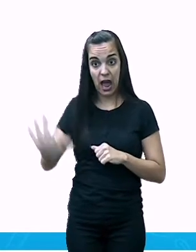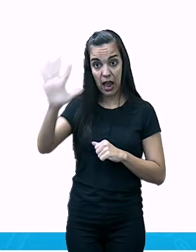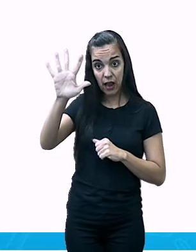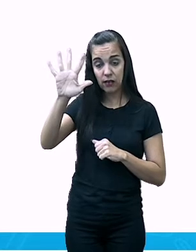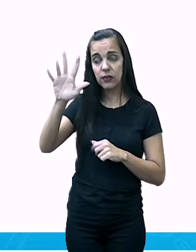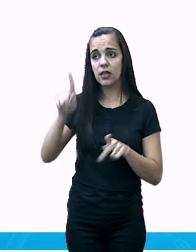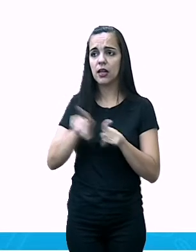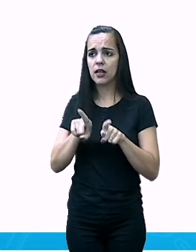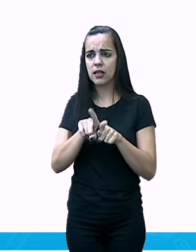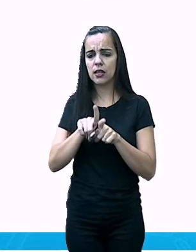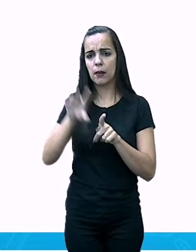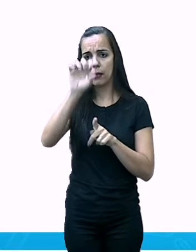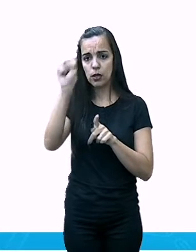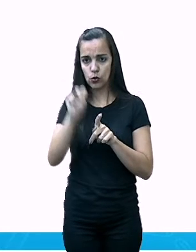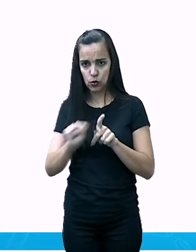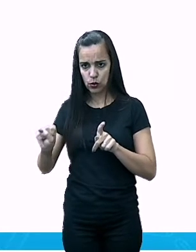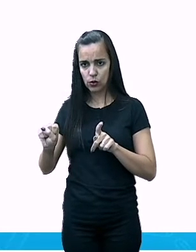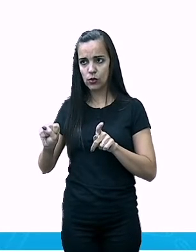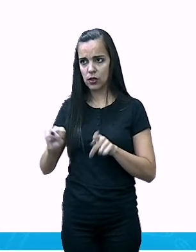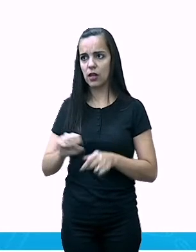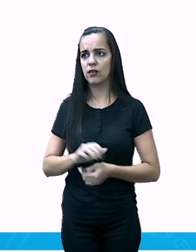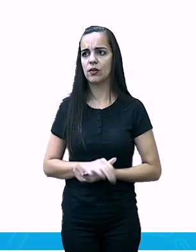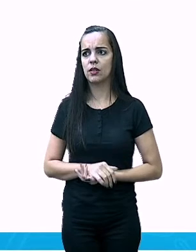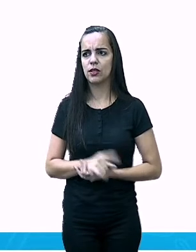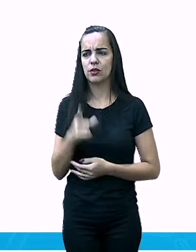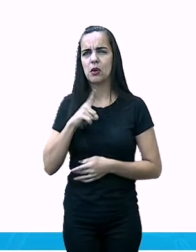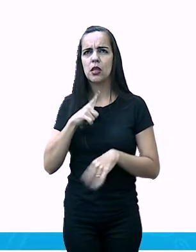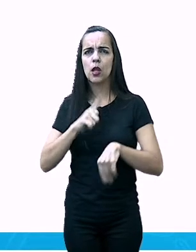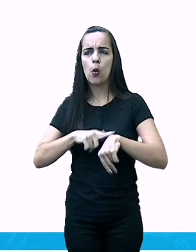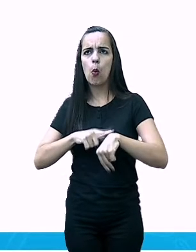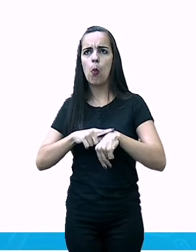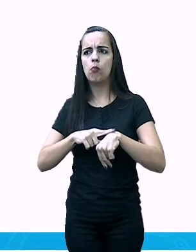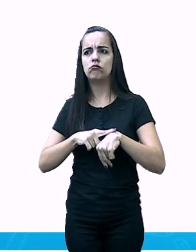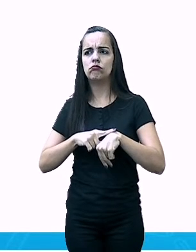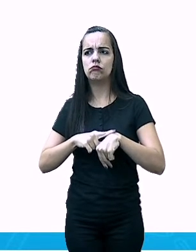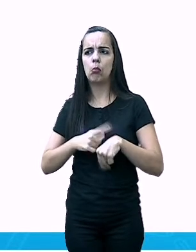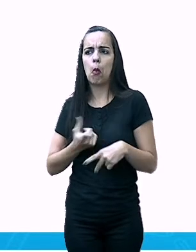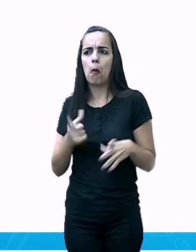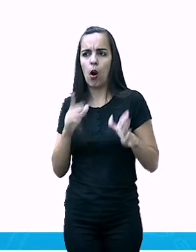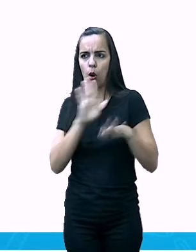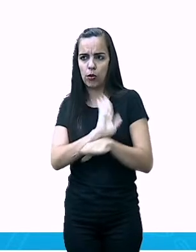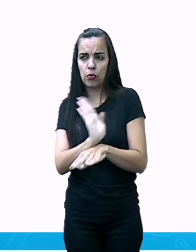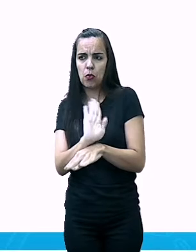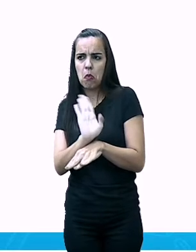e ele mostra, e chega um momento que